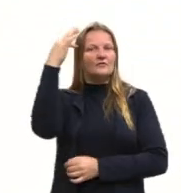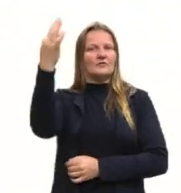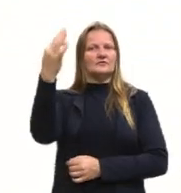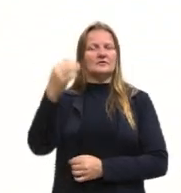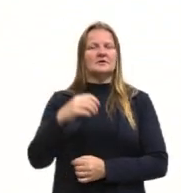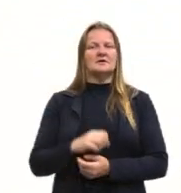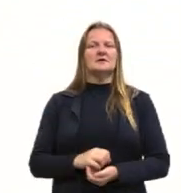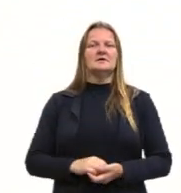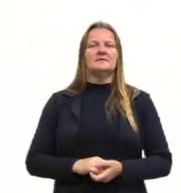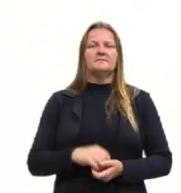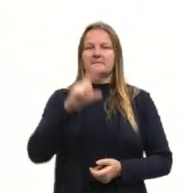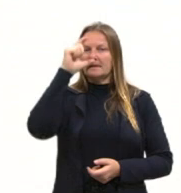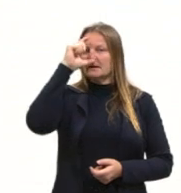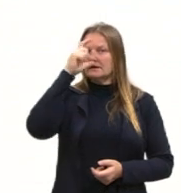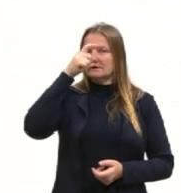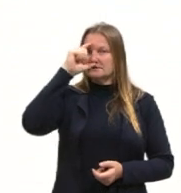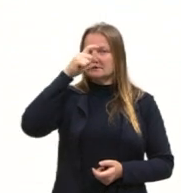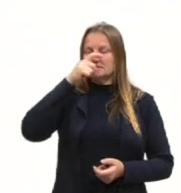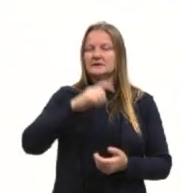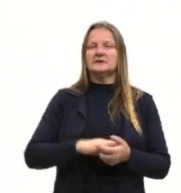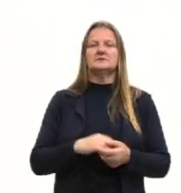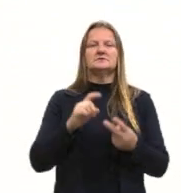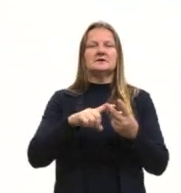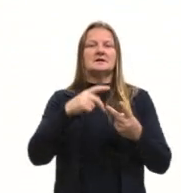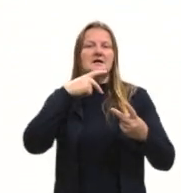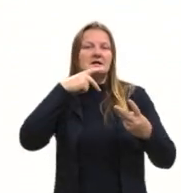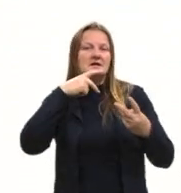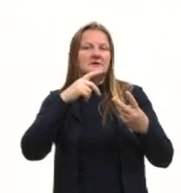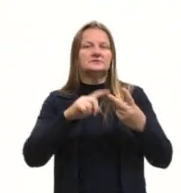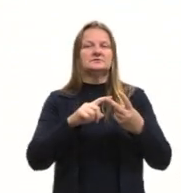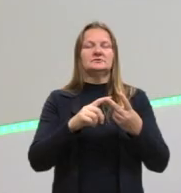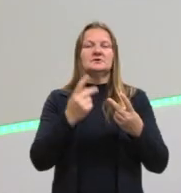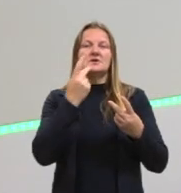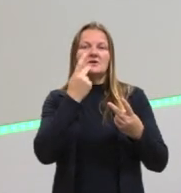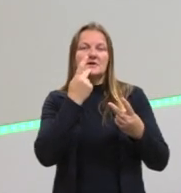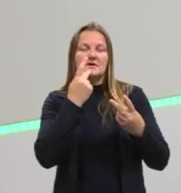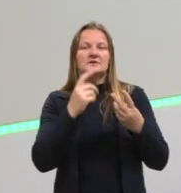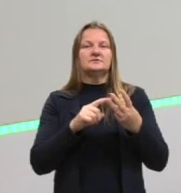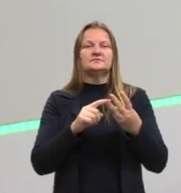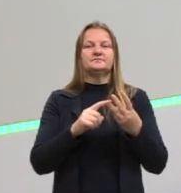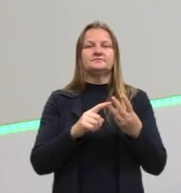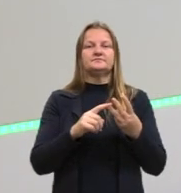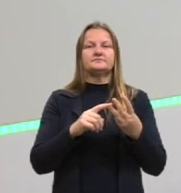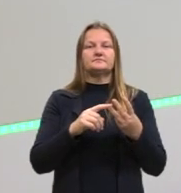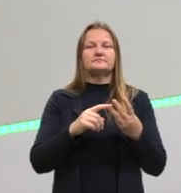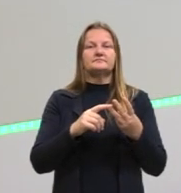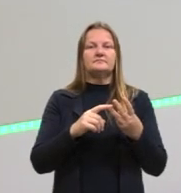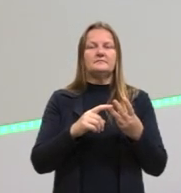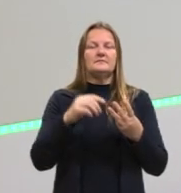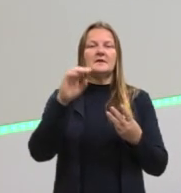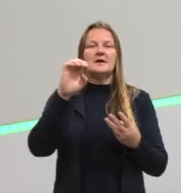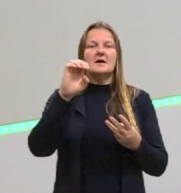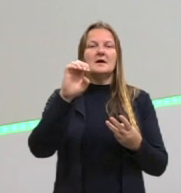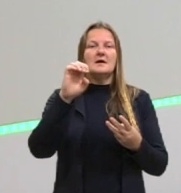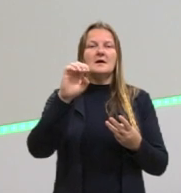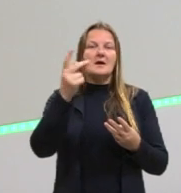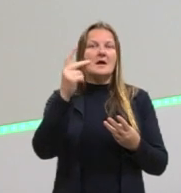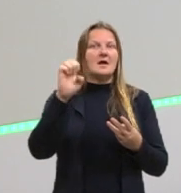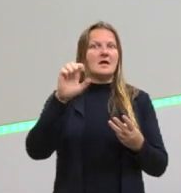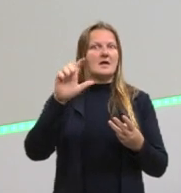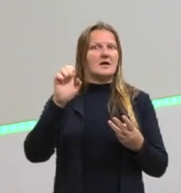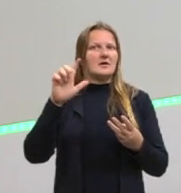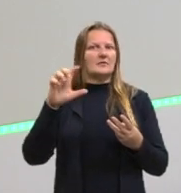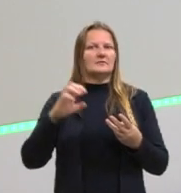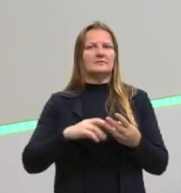Descartes, o penso logo existo. Tem Kant, tem Hegel, todo o sistema hegeleno também faz parte desse complexo da modernidade.